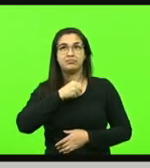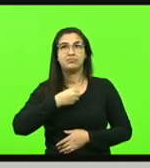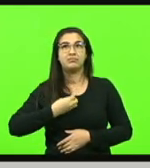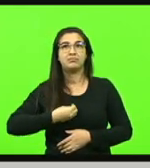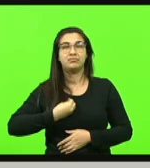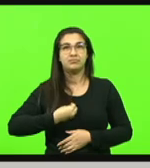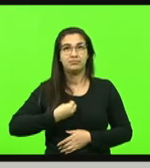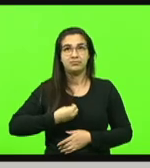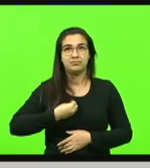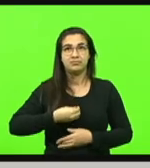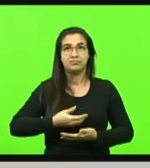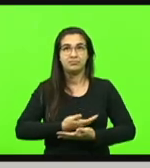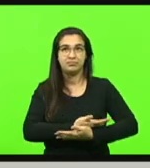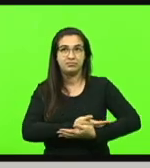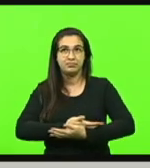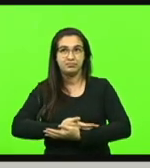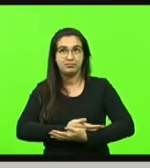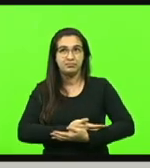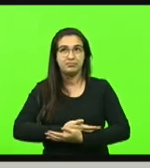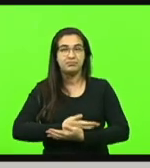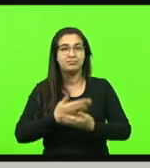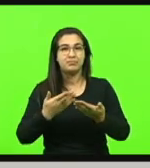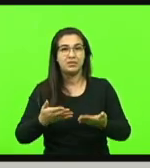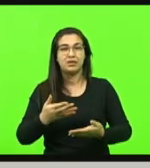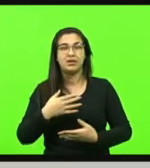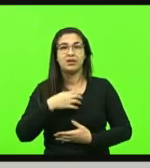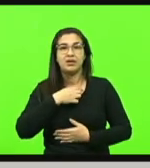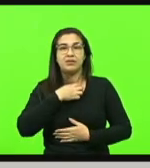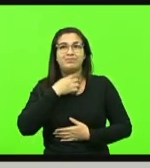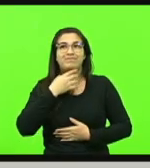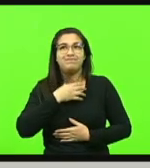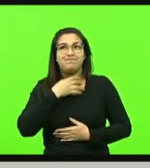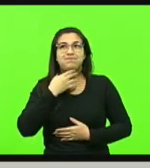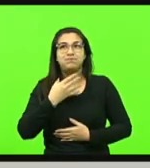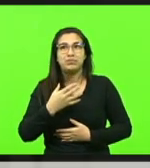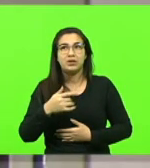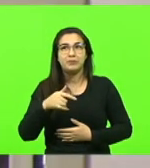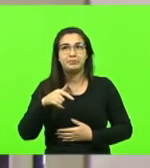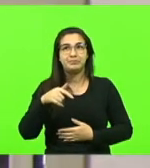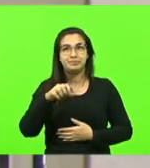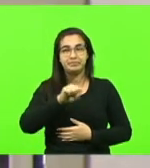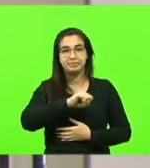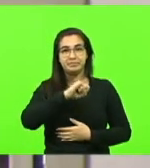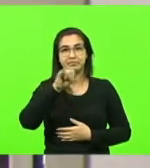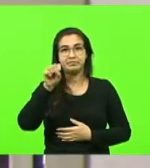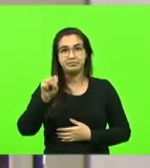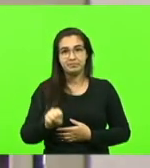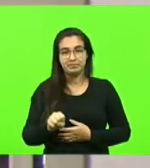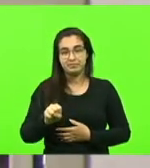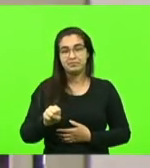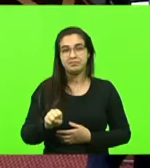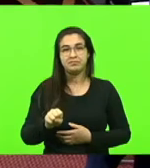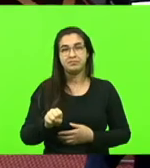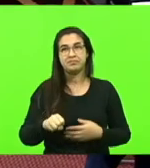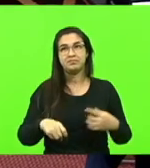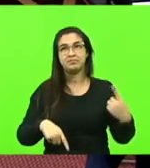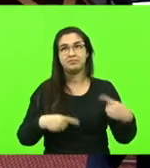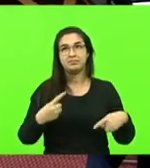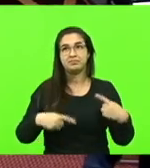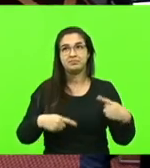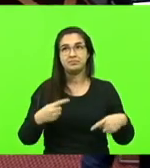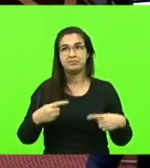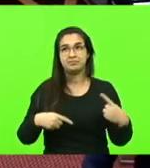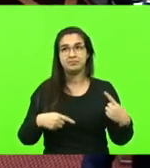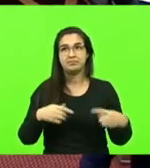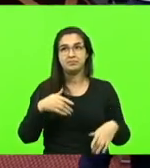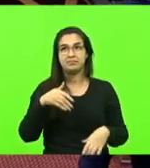aéreas, salvando um bebê que estava engasgado e desacordado em Jaraguá do Sul. Em discussão. Não havendo quem